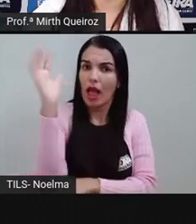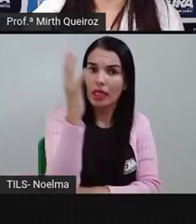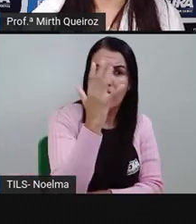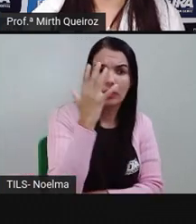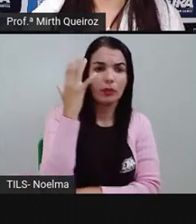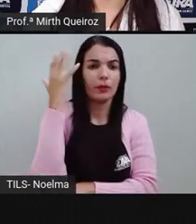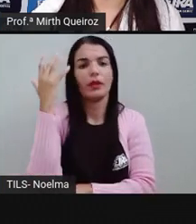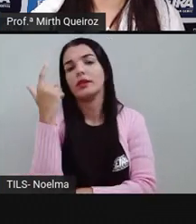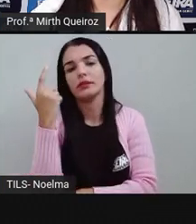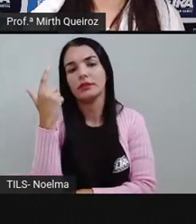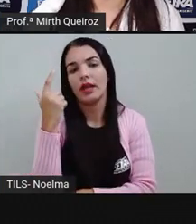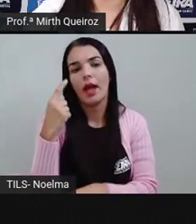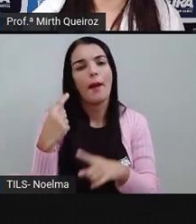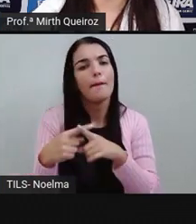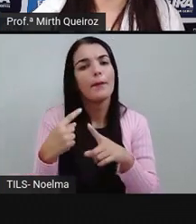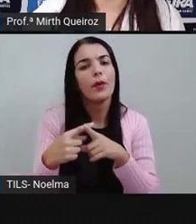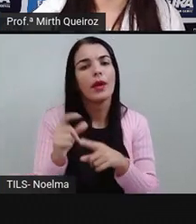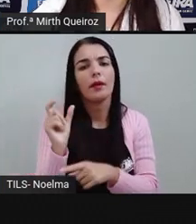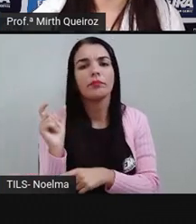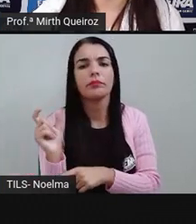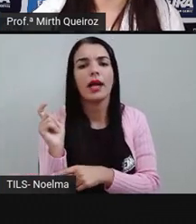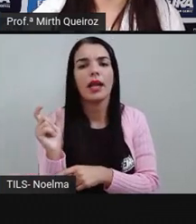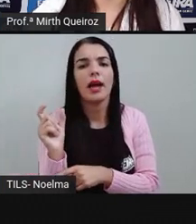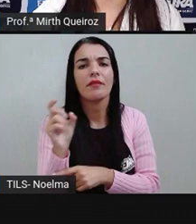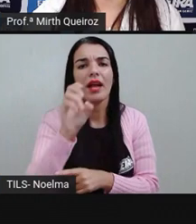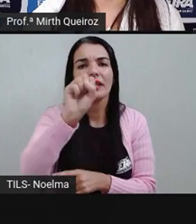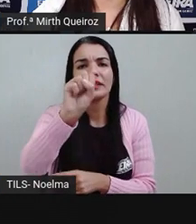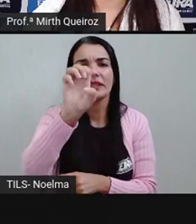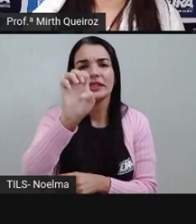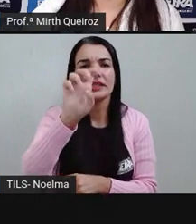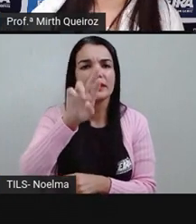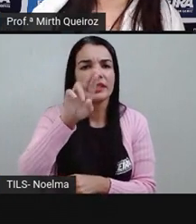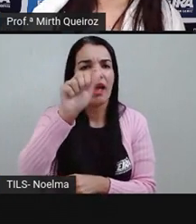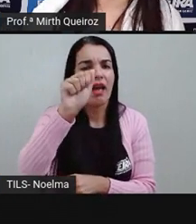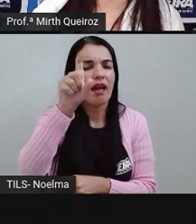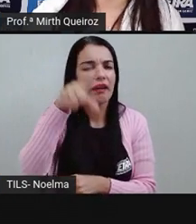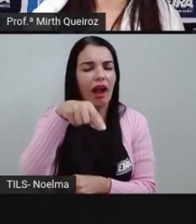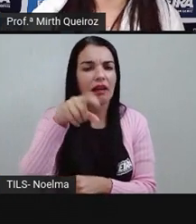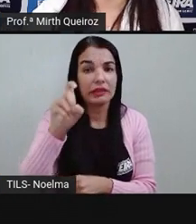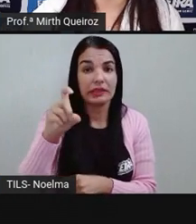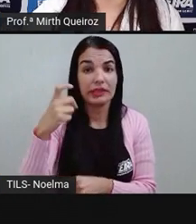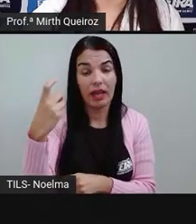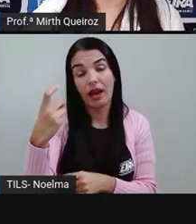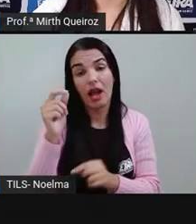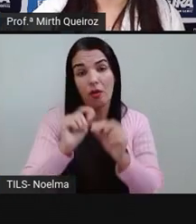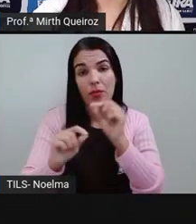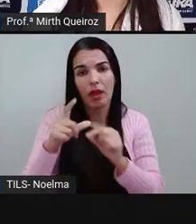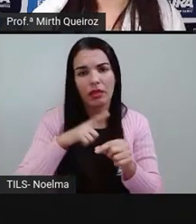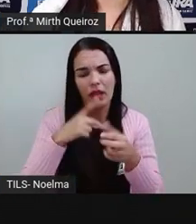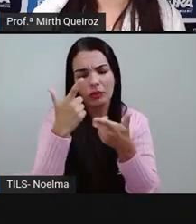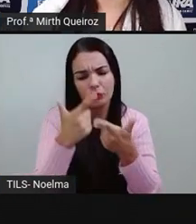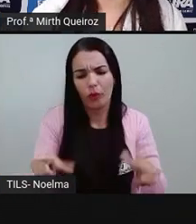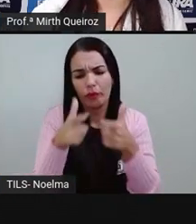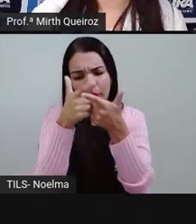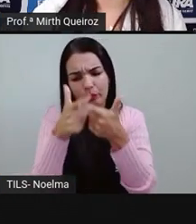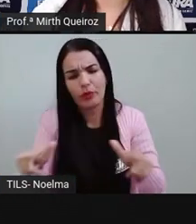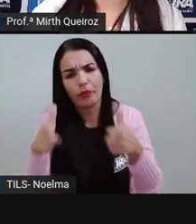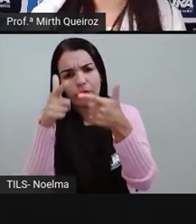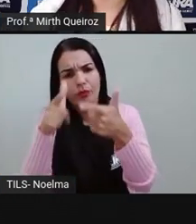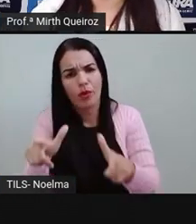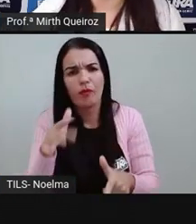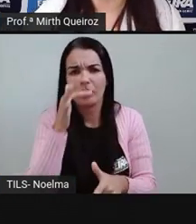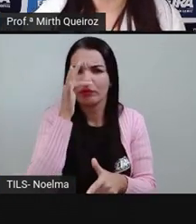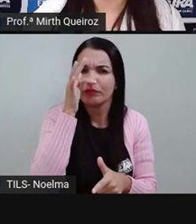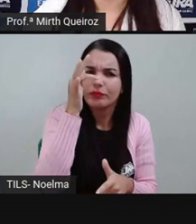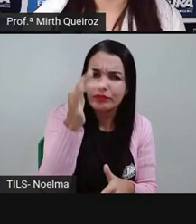si. E por que que a palavra aí, será, se repete tanto na música? Será que no futuro terão